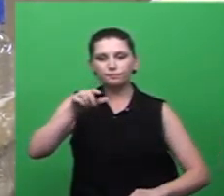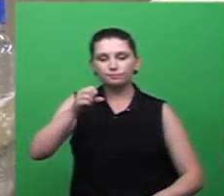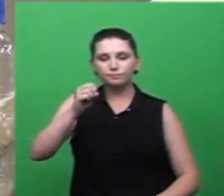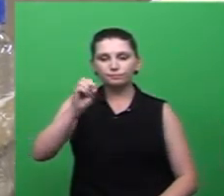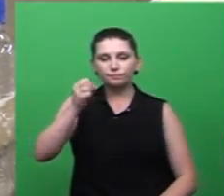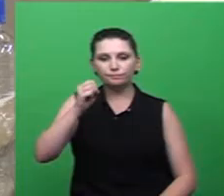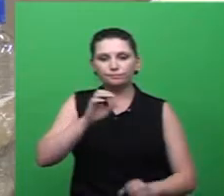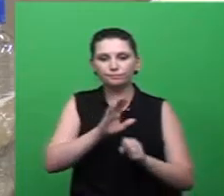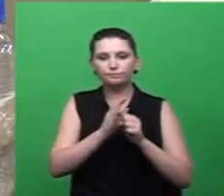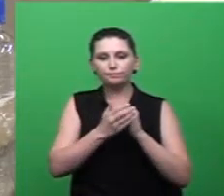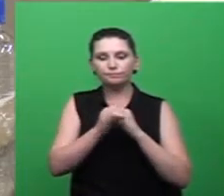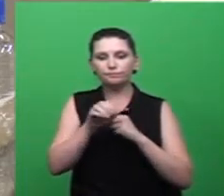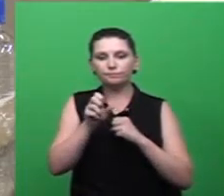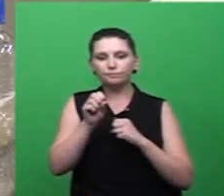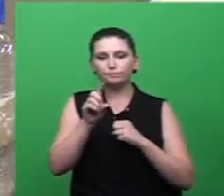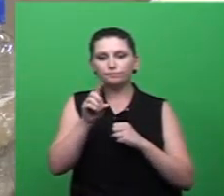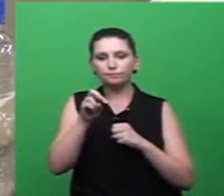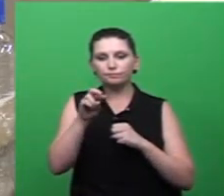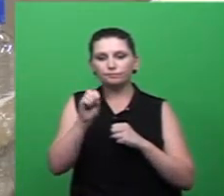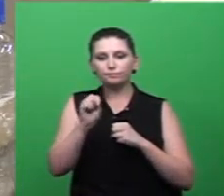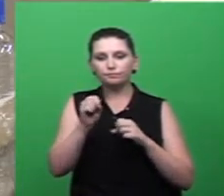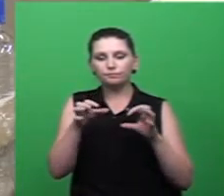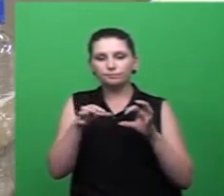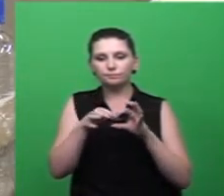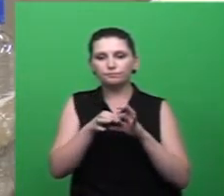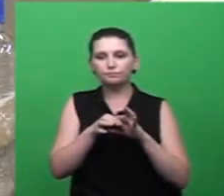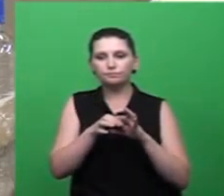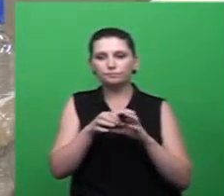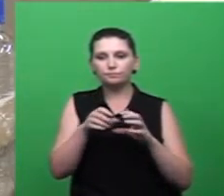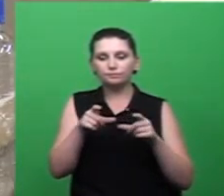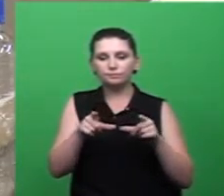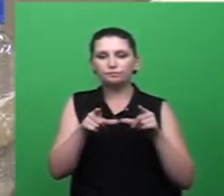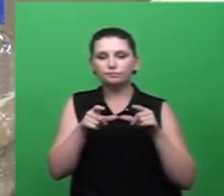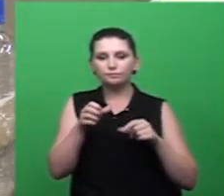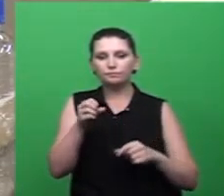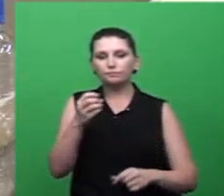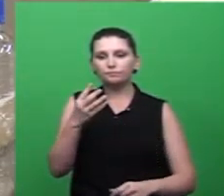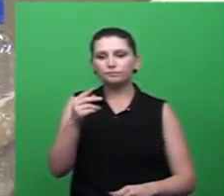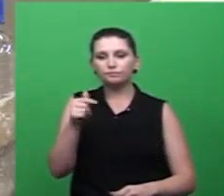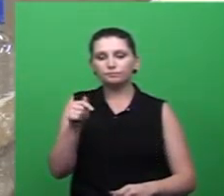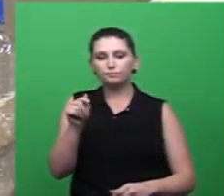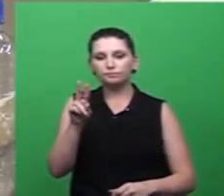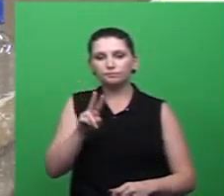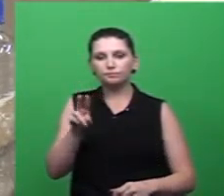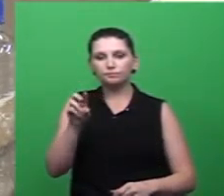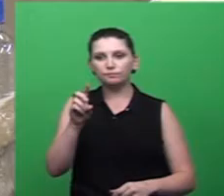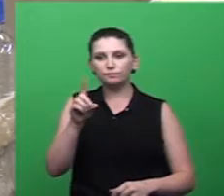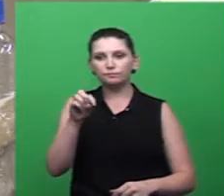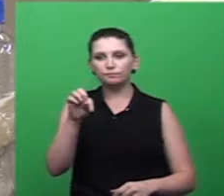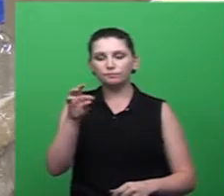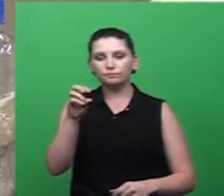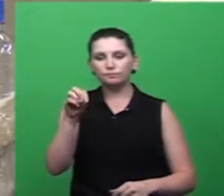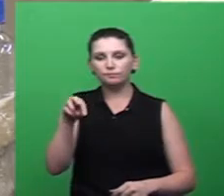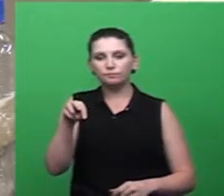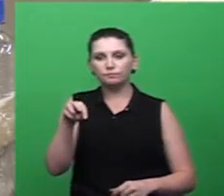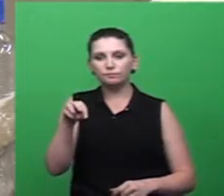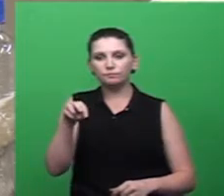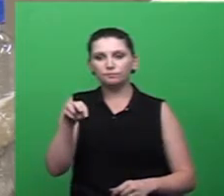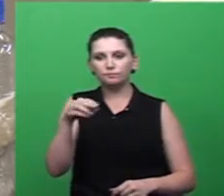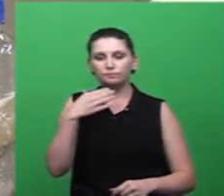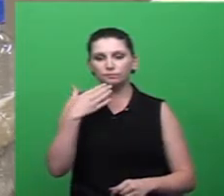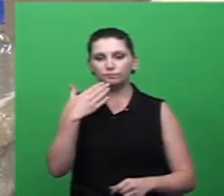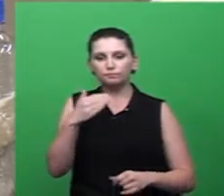bairro Jardim União. Requerimento 047-2016. Autoria do vereador Dailto Feuza. Assunto,